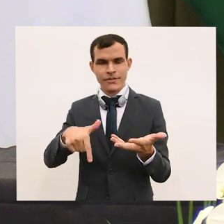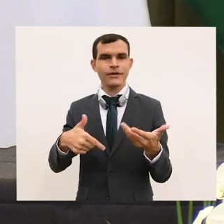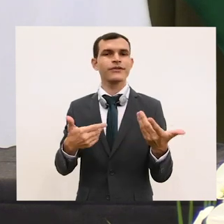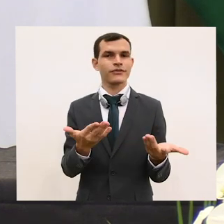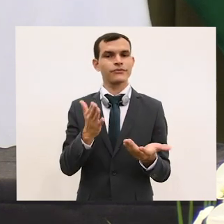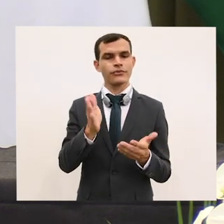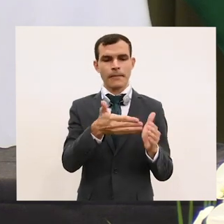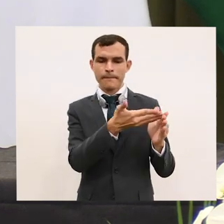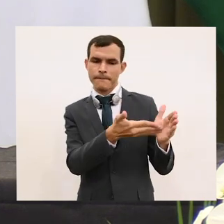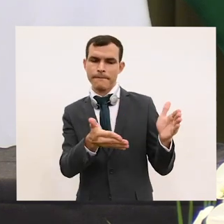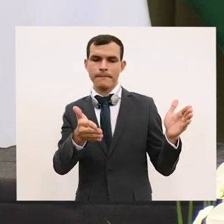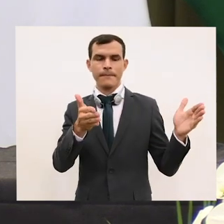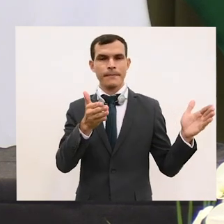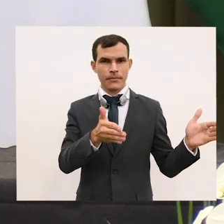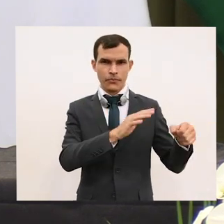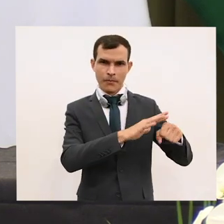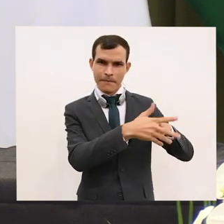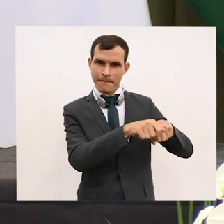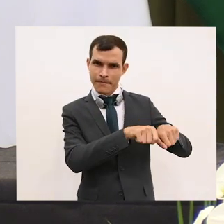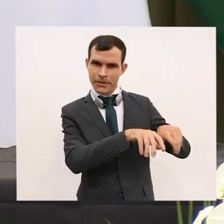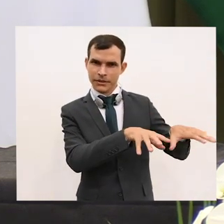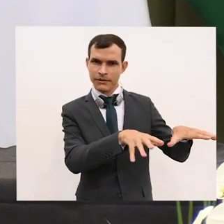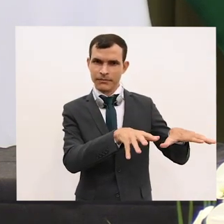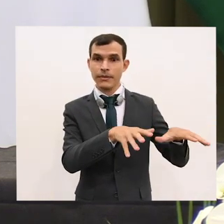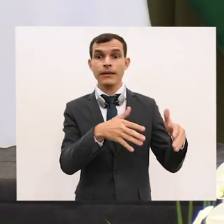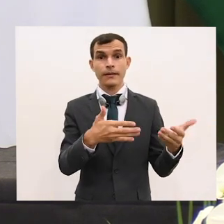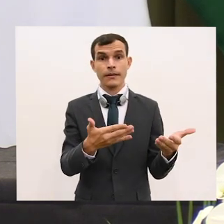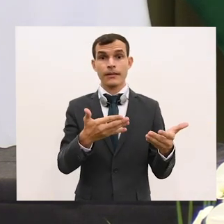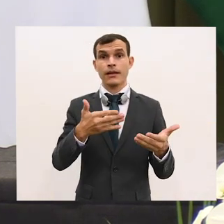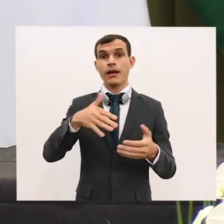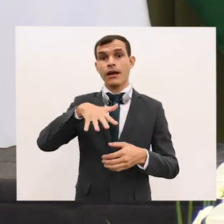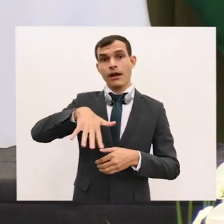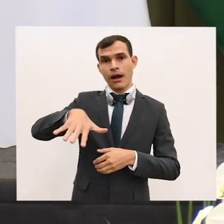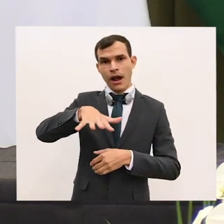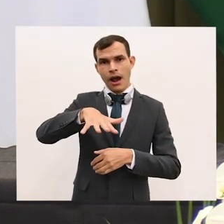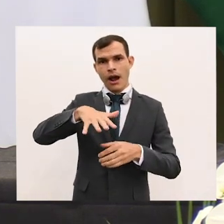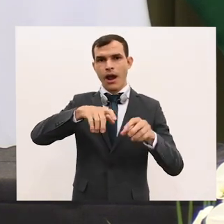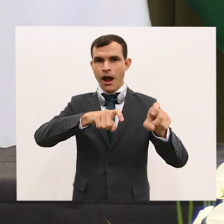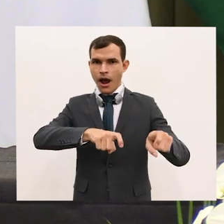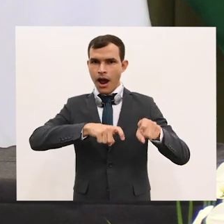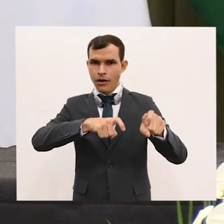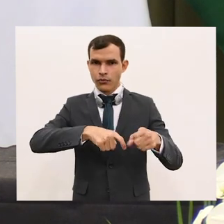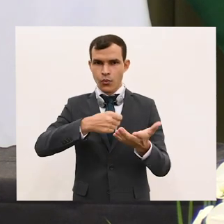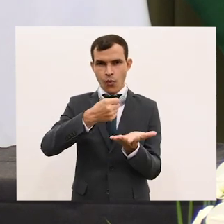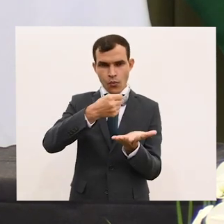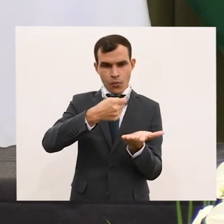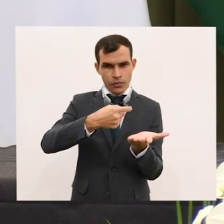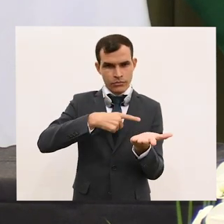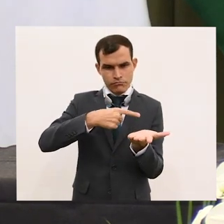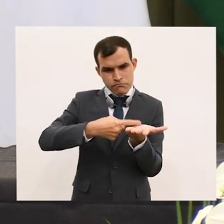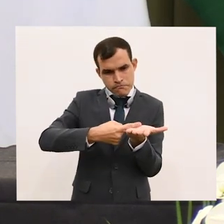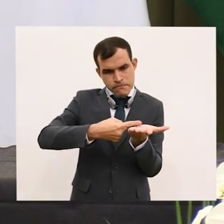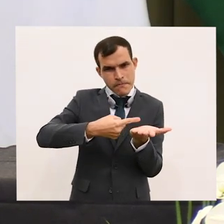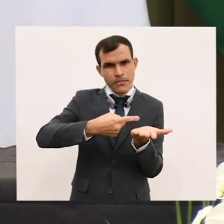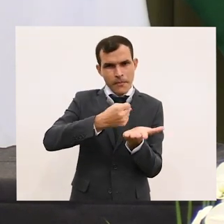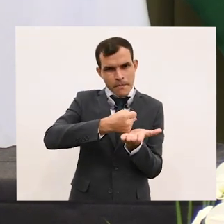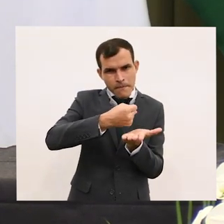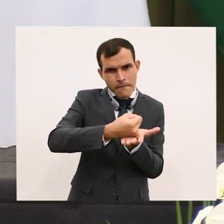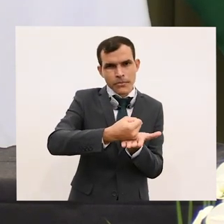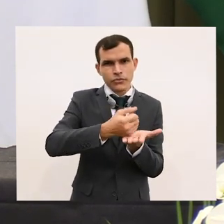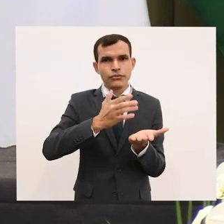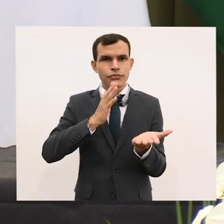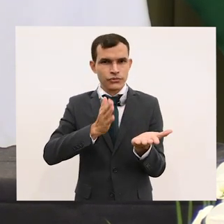em que os contratos do agronegócio foram honrados, mas para que a gente possa manter a nossa produção, para que nós possamos ampliar a produção,